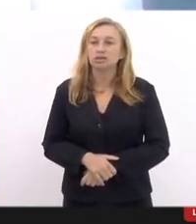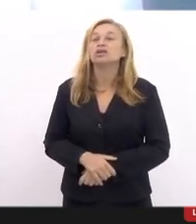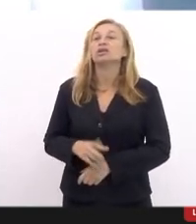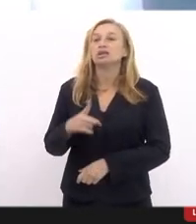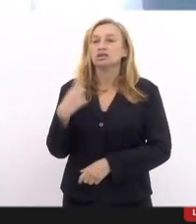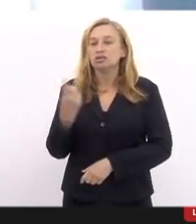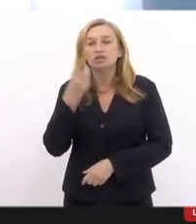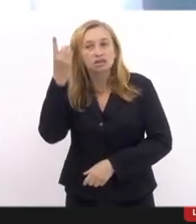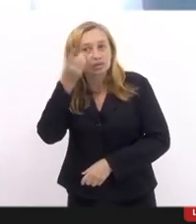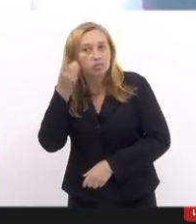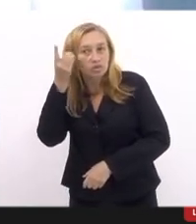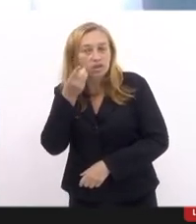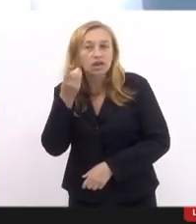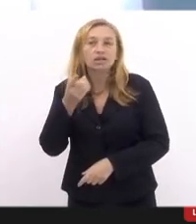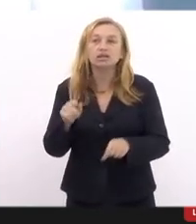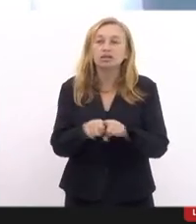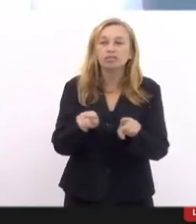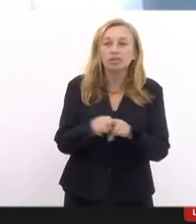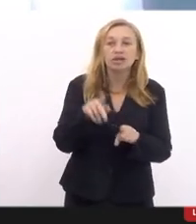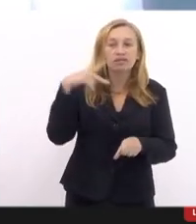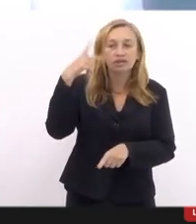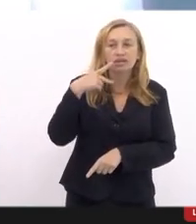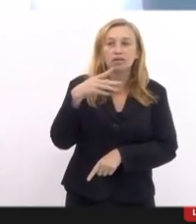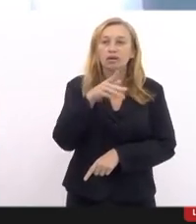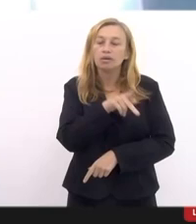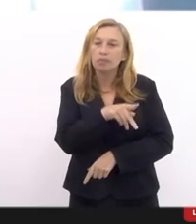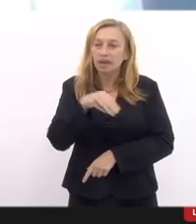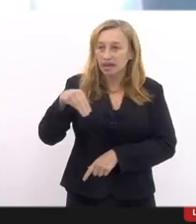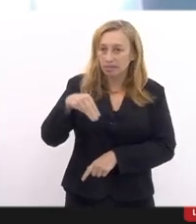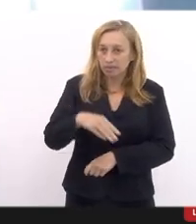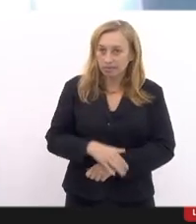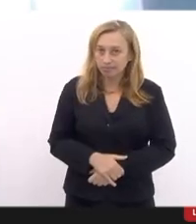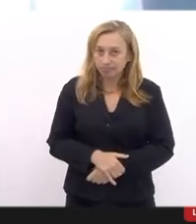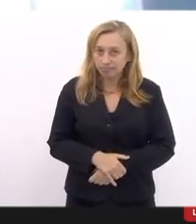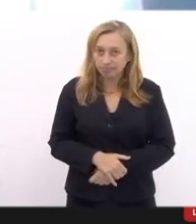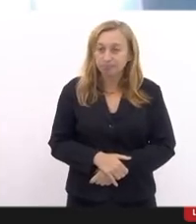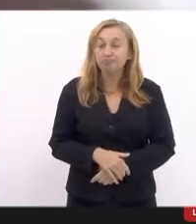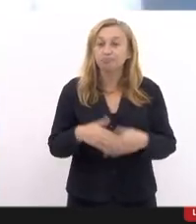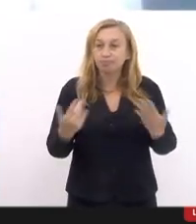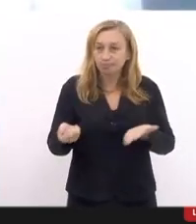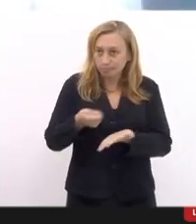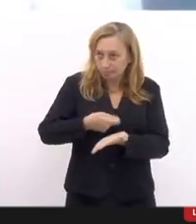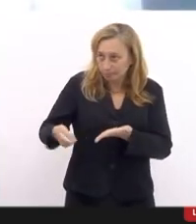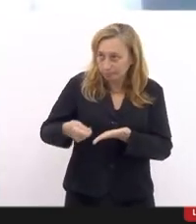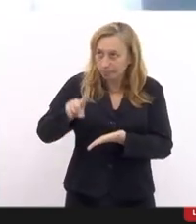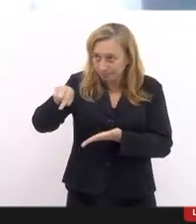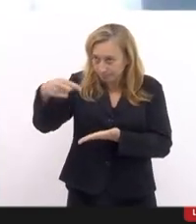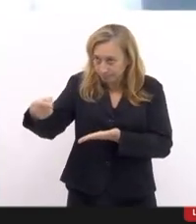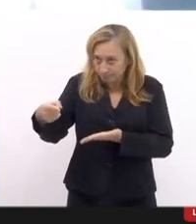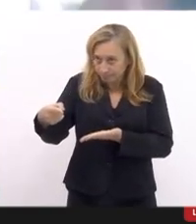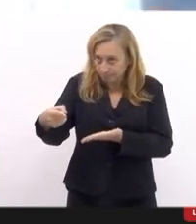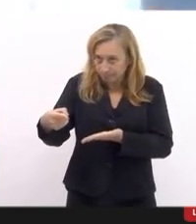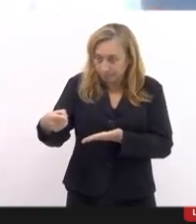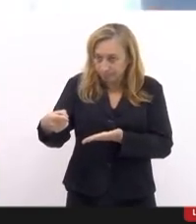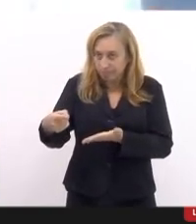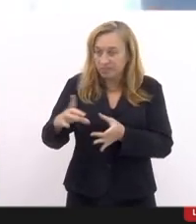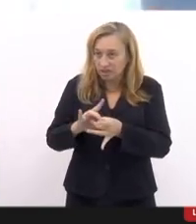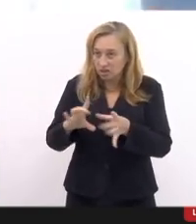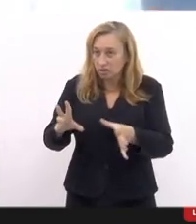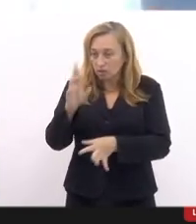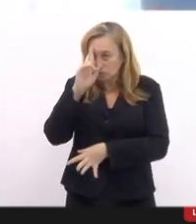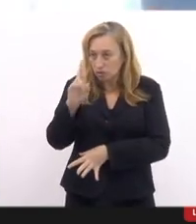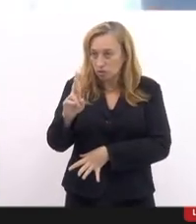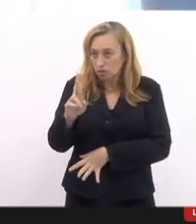deputadas e do nosso vereador, a PM. Então, anote aí, porque depois vai lhe ser dada a palavra para